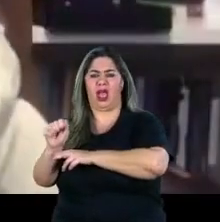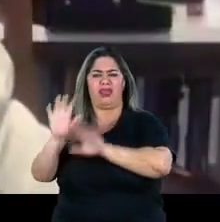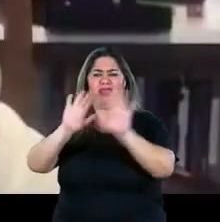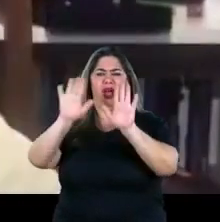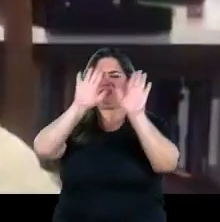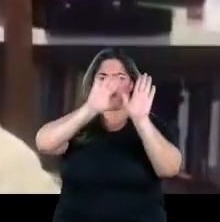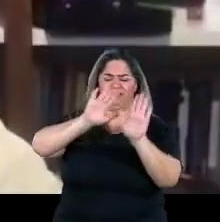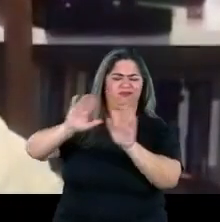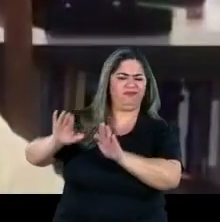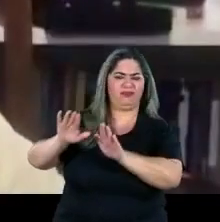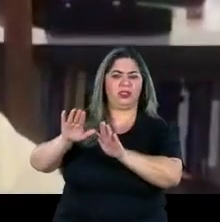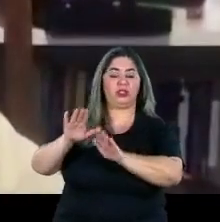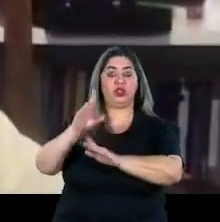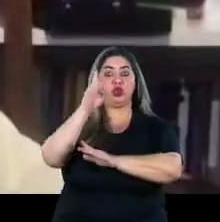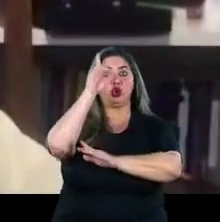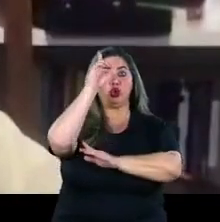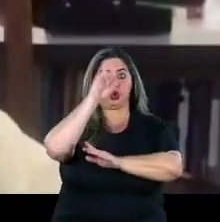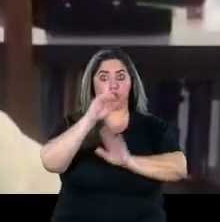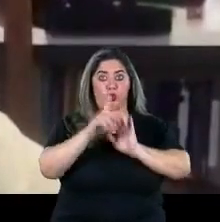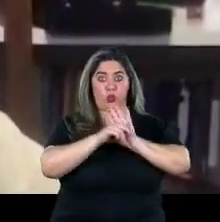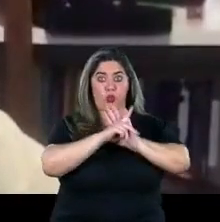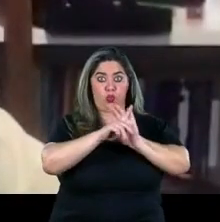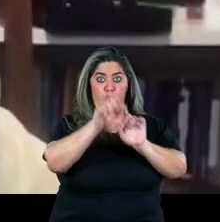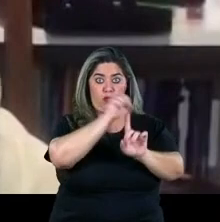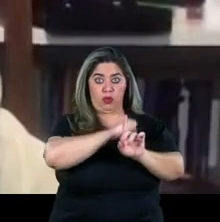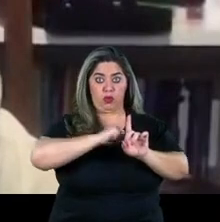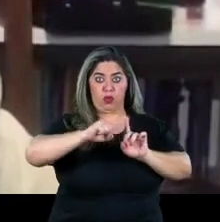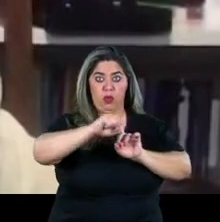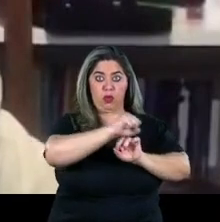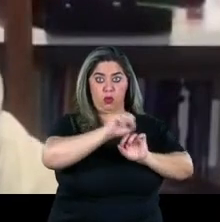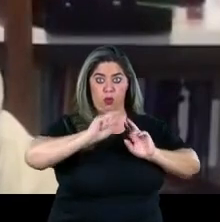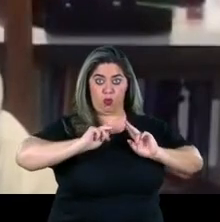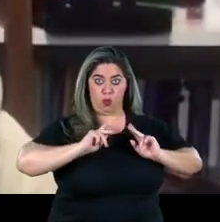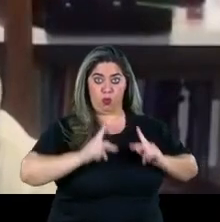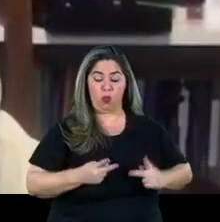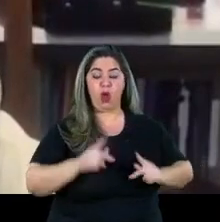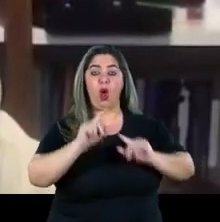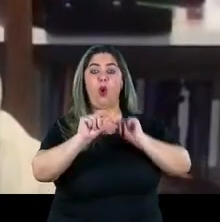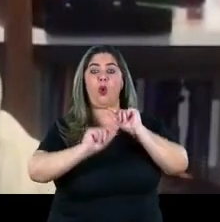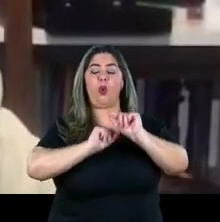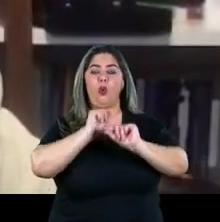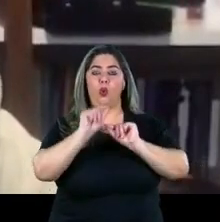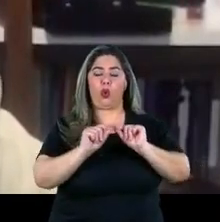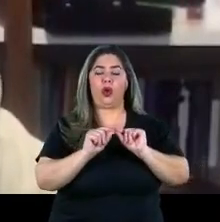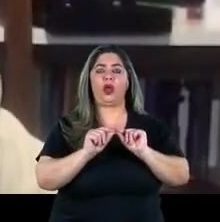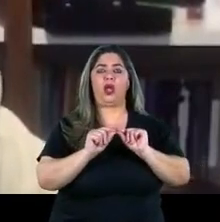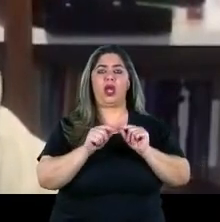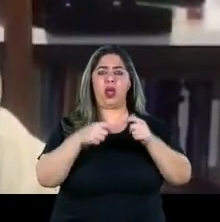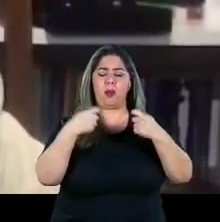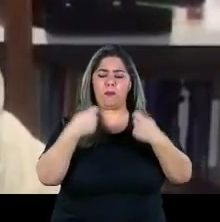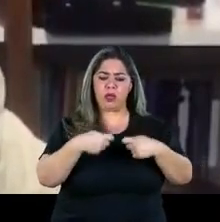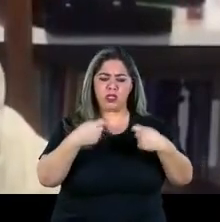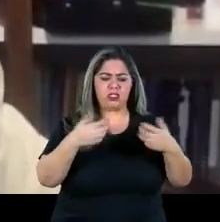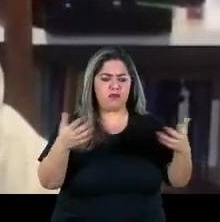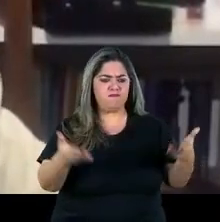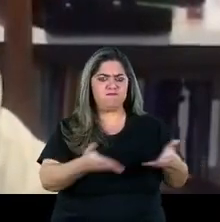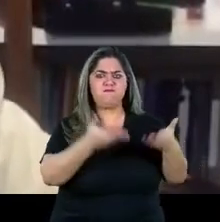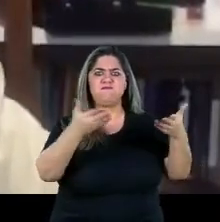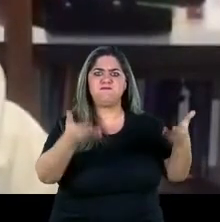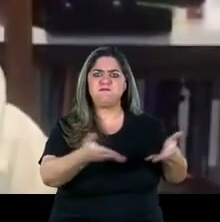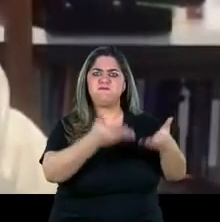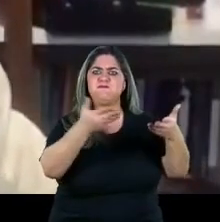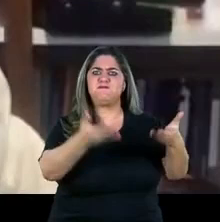categoria direitos humanos são são são questões a serem trabalhadas e praticadas e